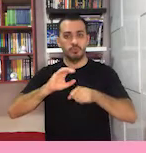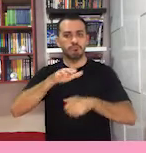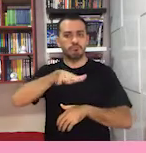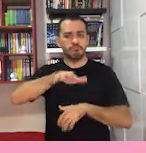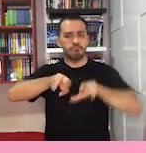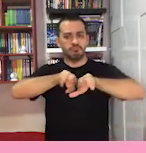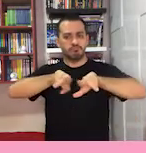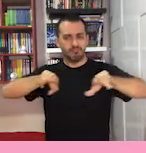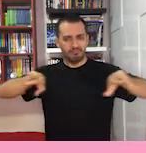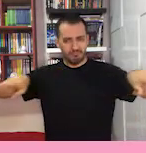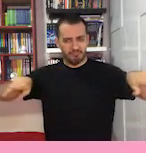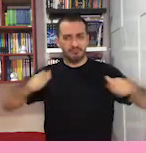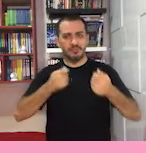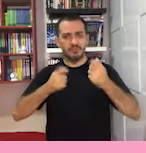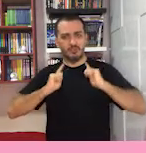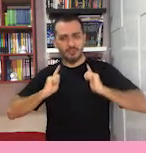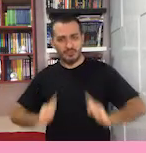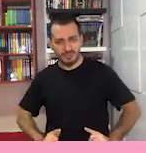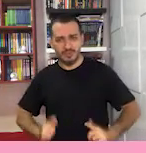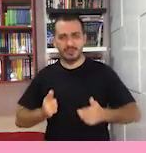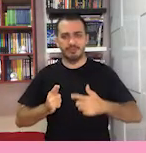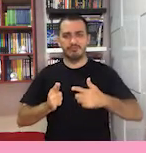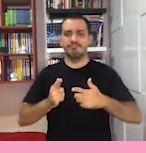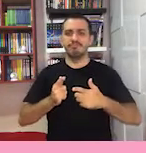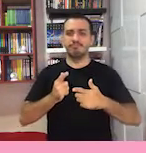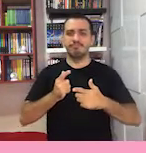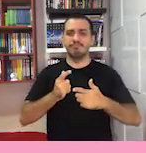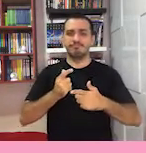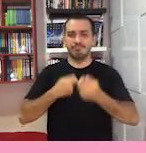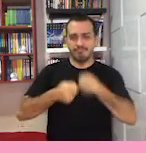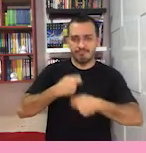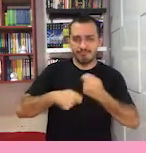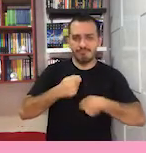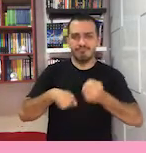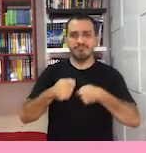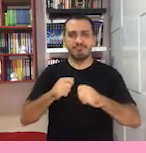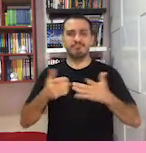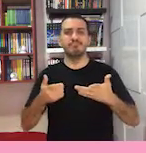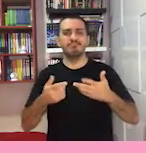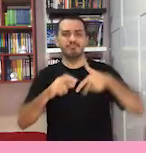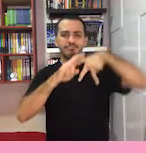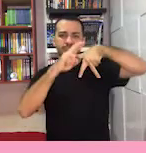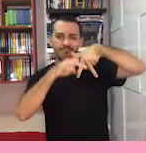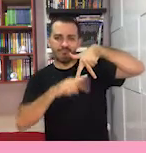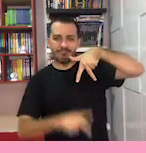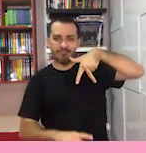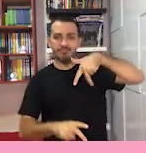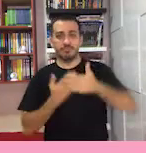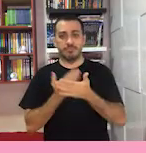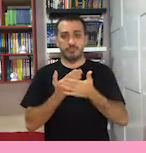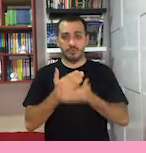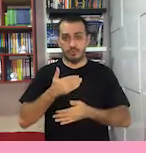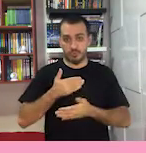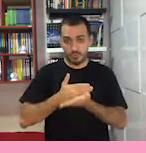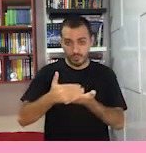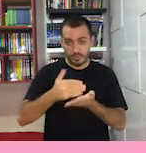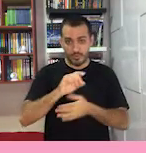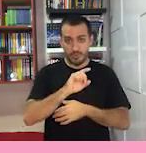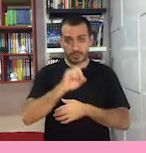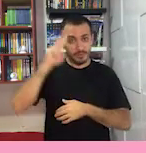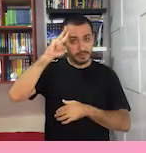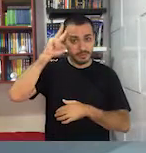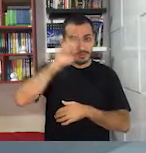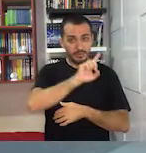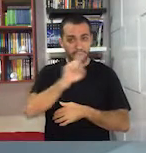planejamento, empreendedorismo feminino, primeiros socorros e equidade de gênero. As aulas devem iniciar já na segunda-feira, dia